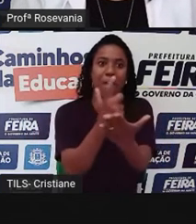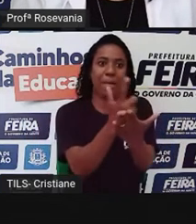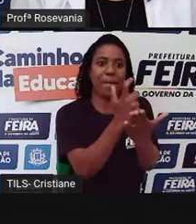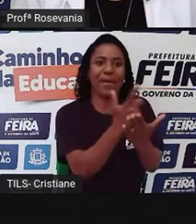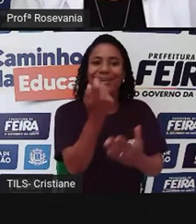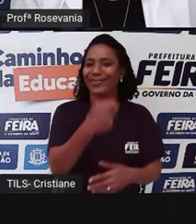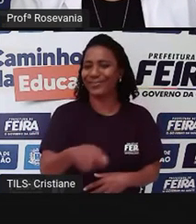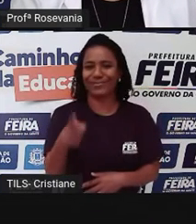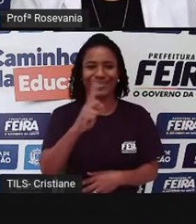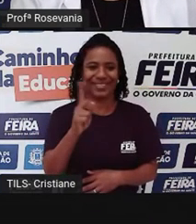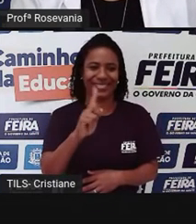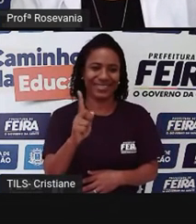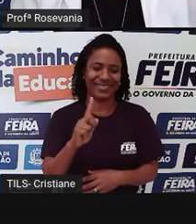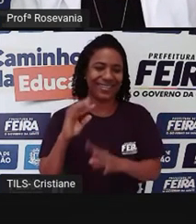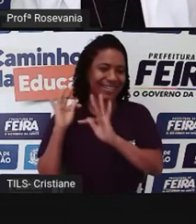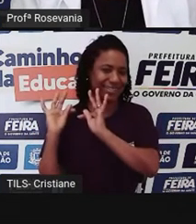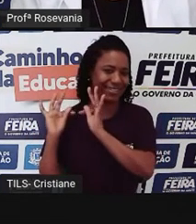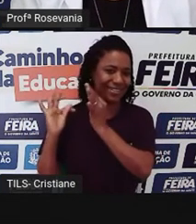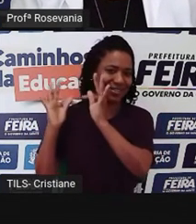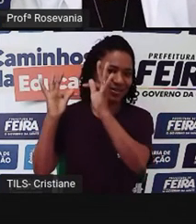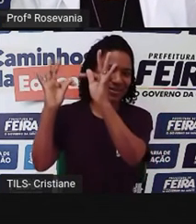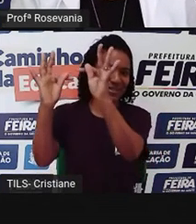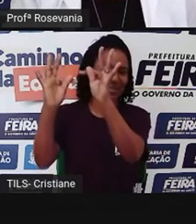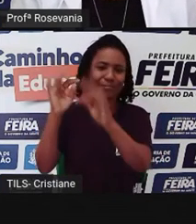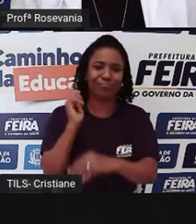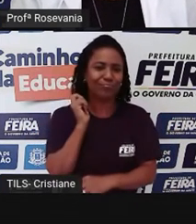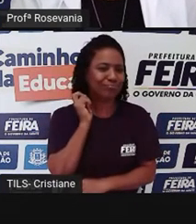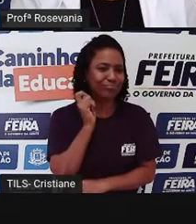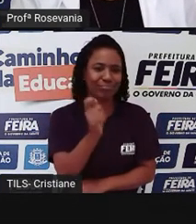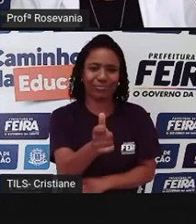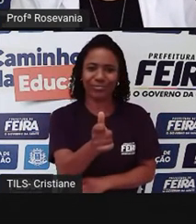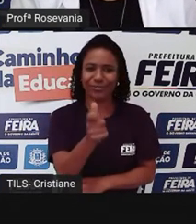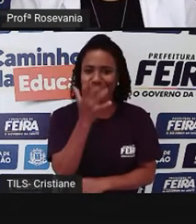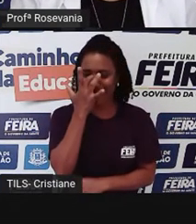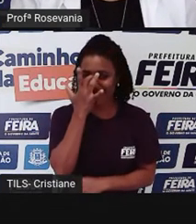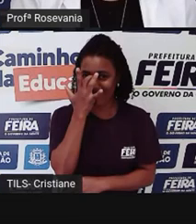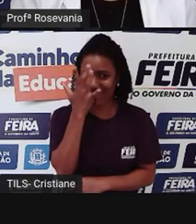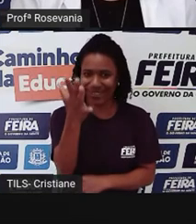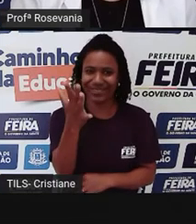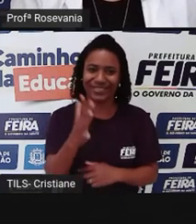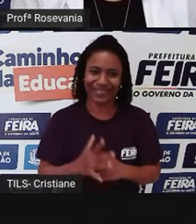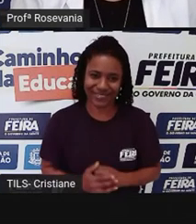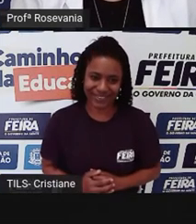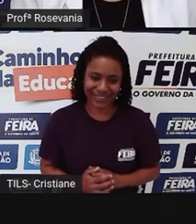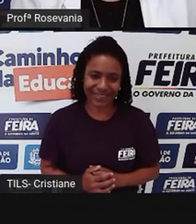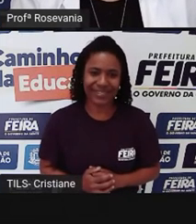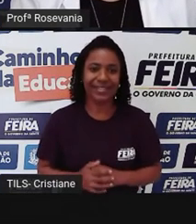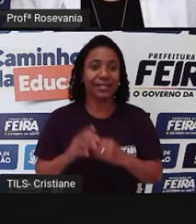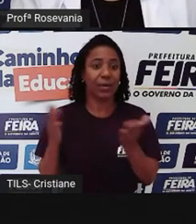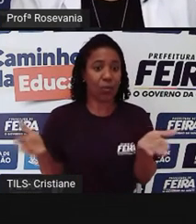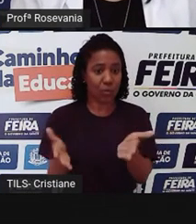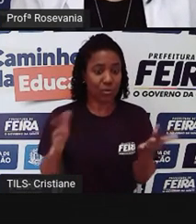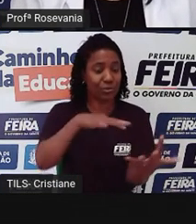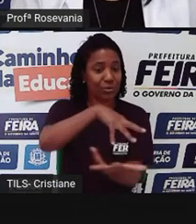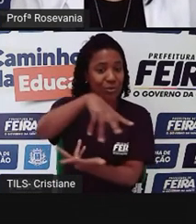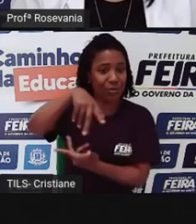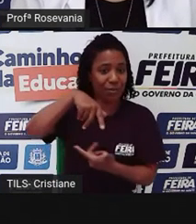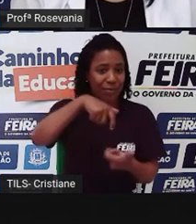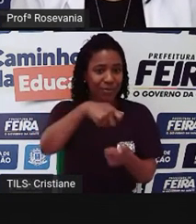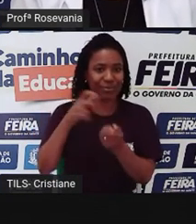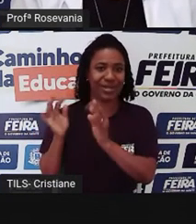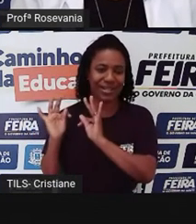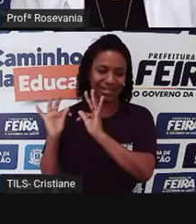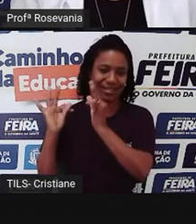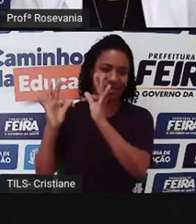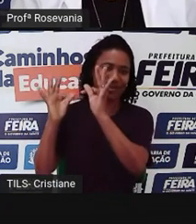ou seus serviços atualizados sem você hoje utilizar as tecnologias, a gente vive num mundo tecnológico a tendência e com